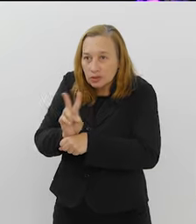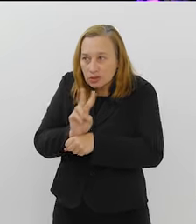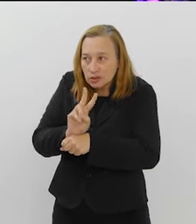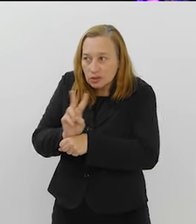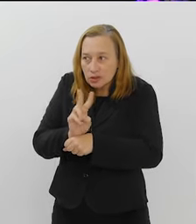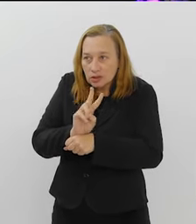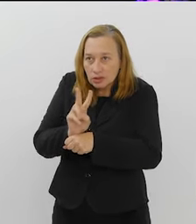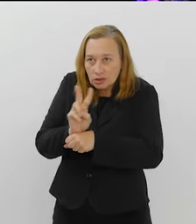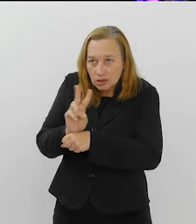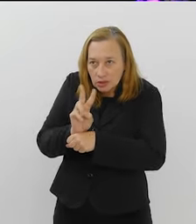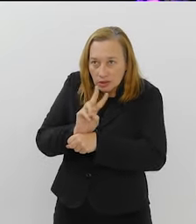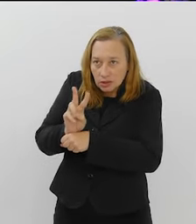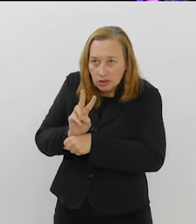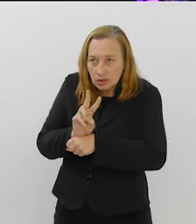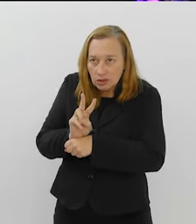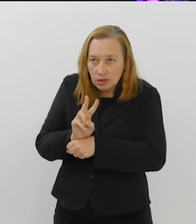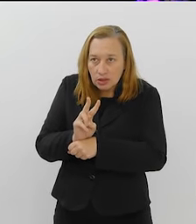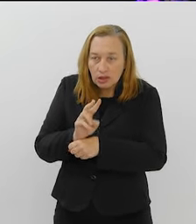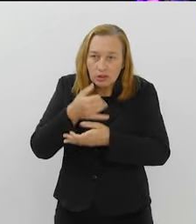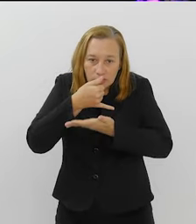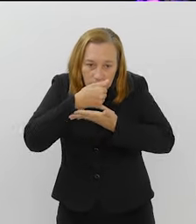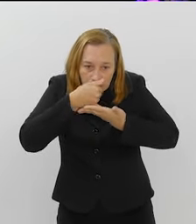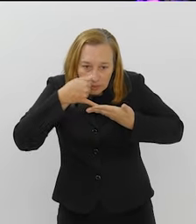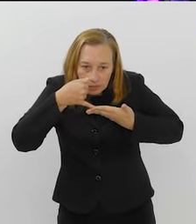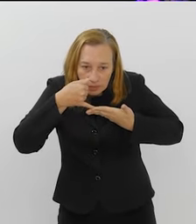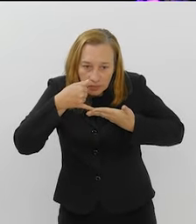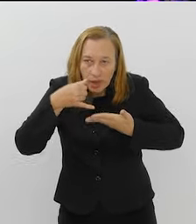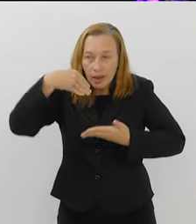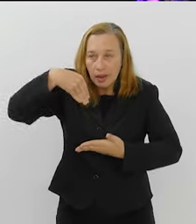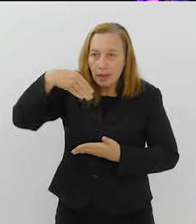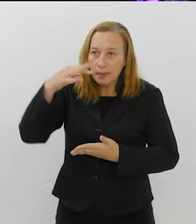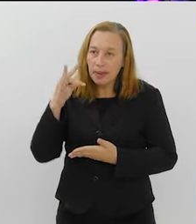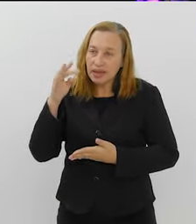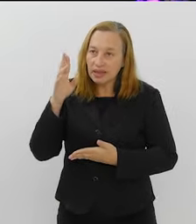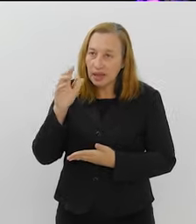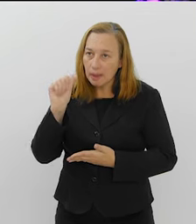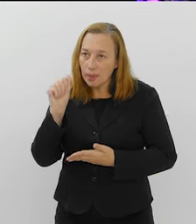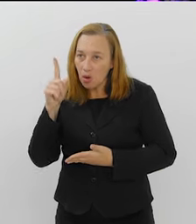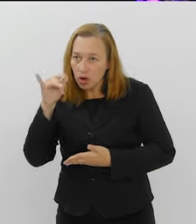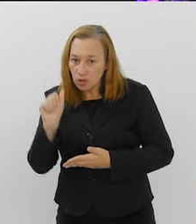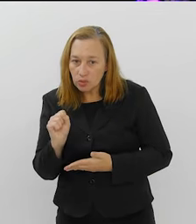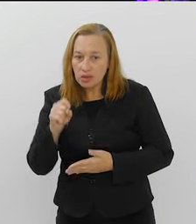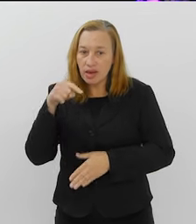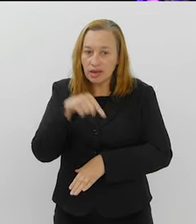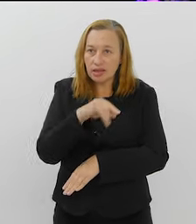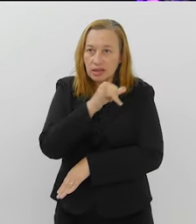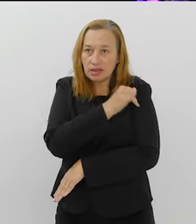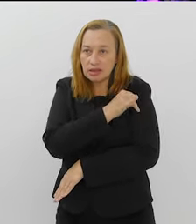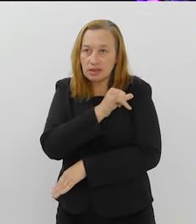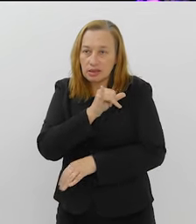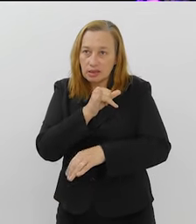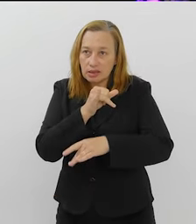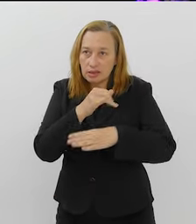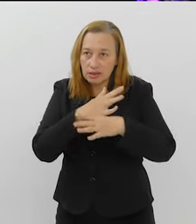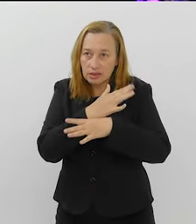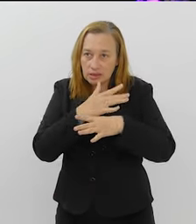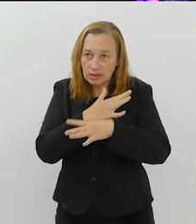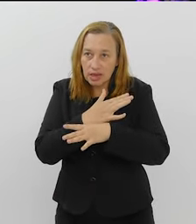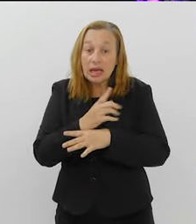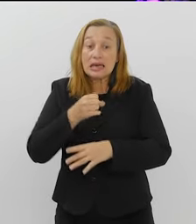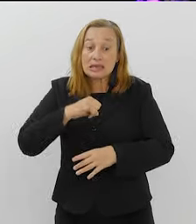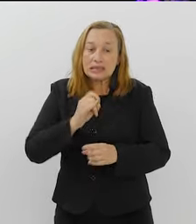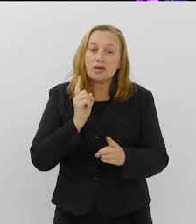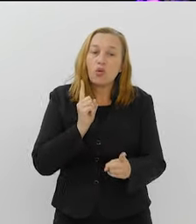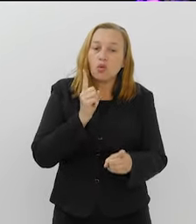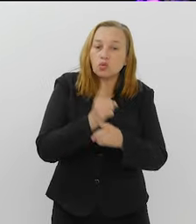dessas drogas de abuso, enfim, cocaína e seus metabólitos em rios aqui na cidade. Quero dizer, se a gente